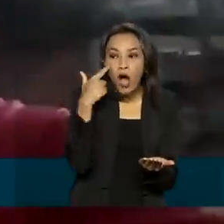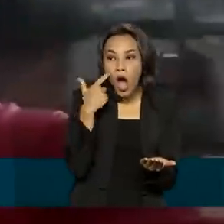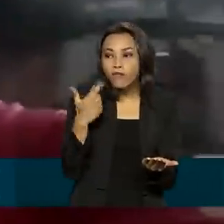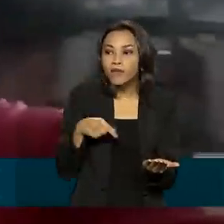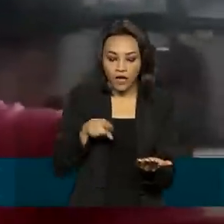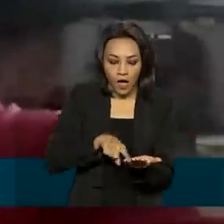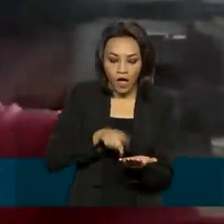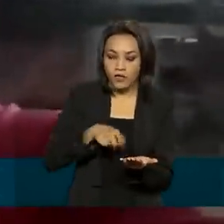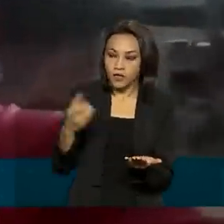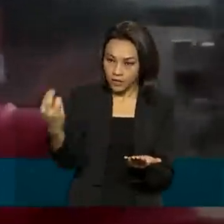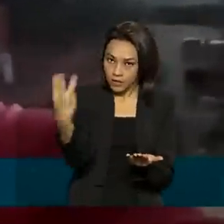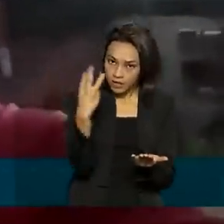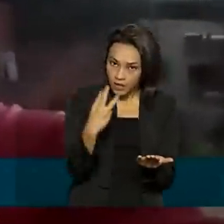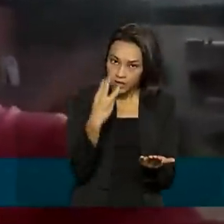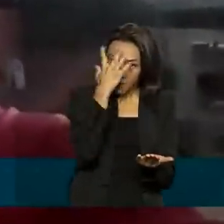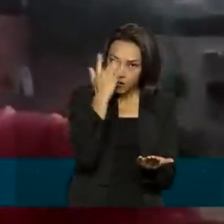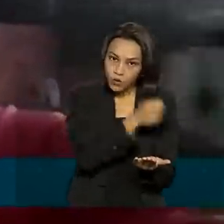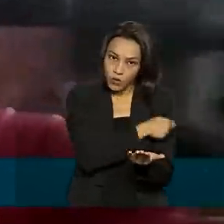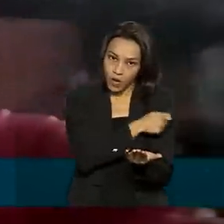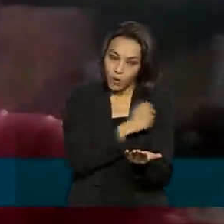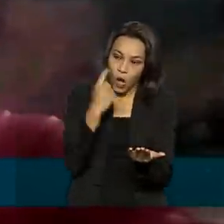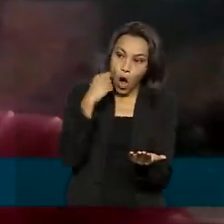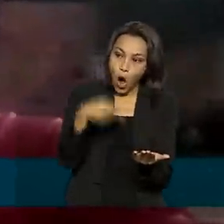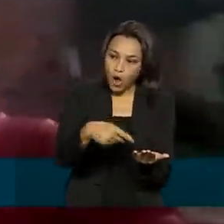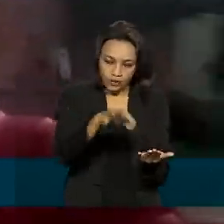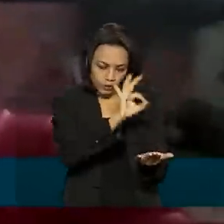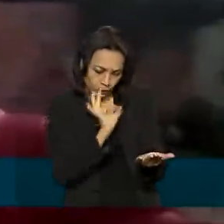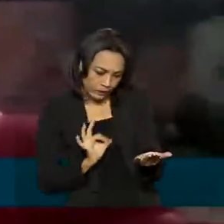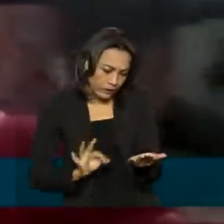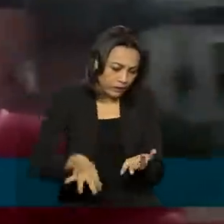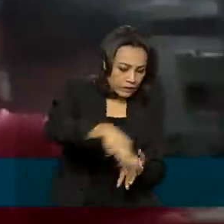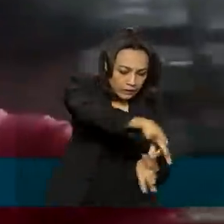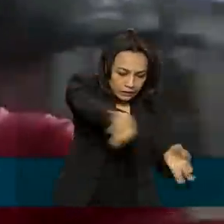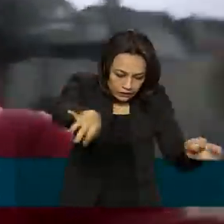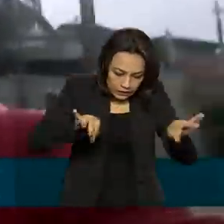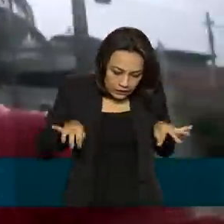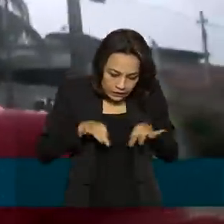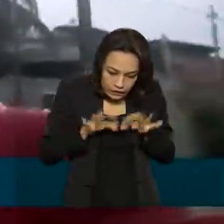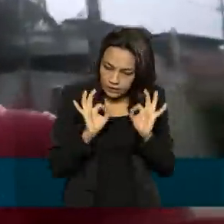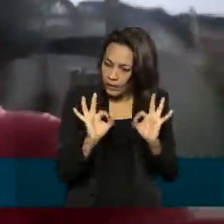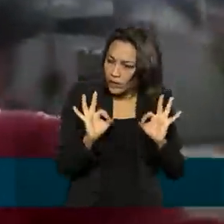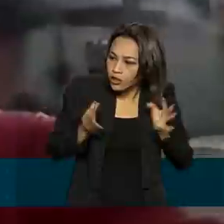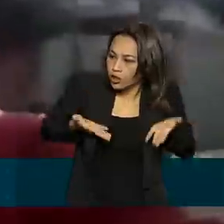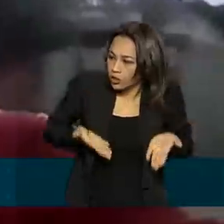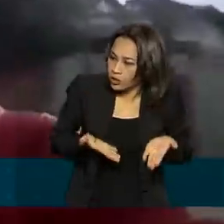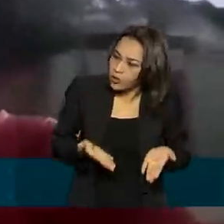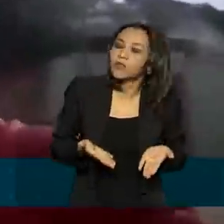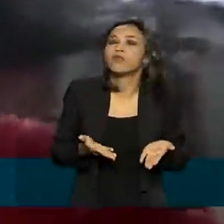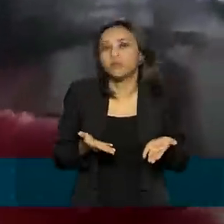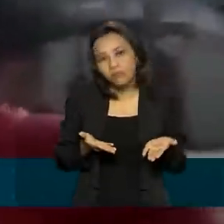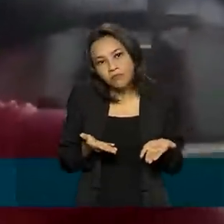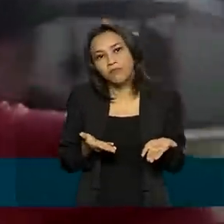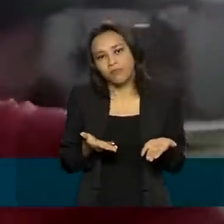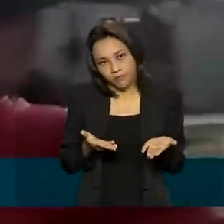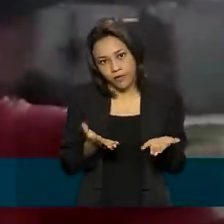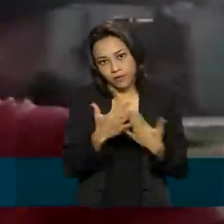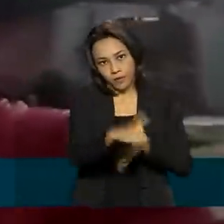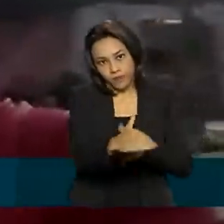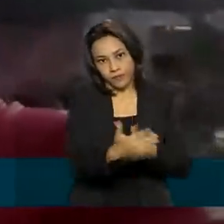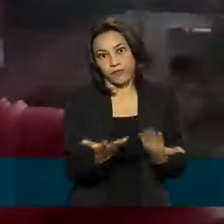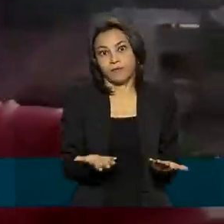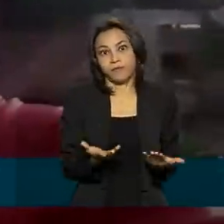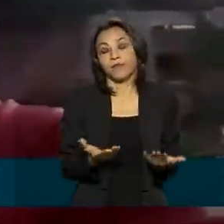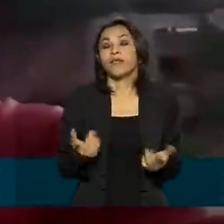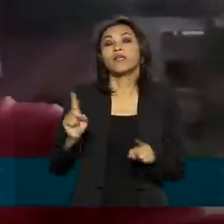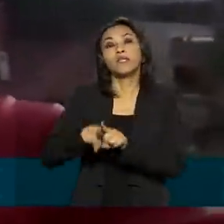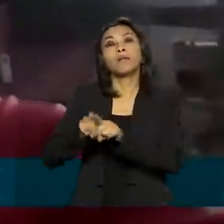três candidatos, para verificar a lisura do processo, que estavam todos lacrados, tudo lacrado, não é isso? E também